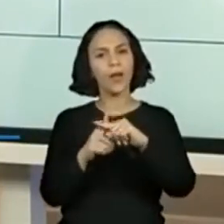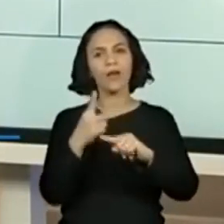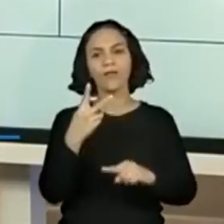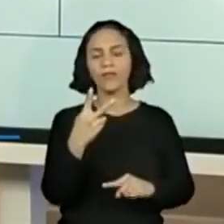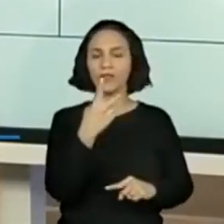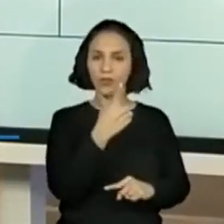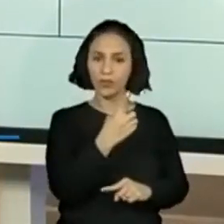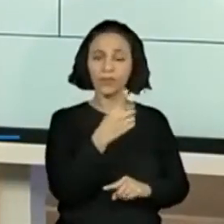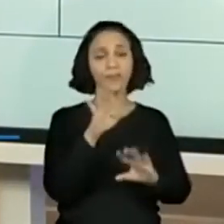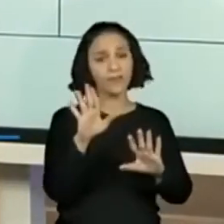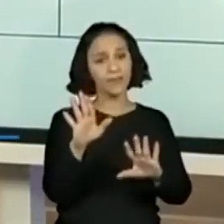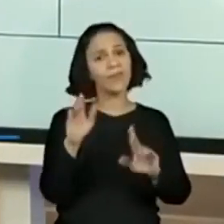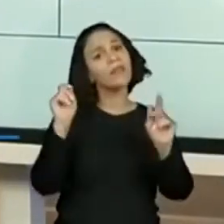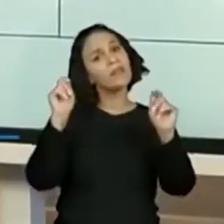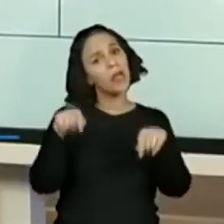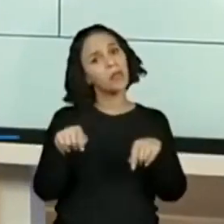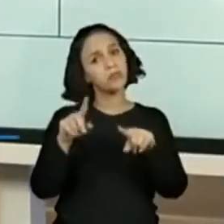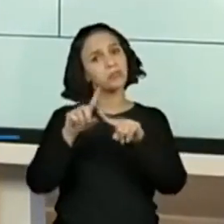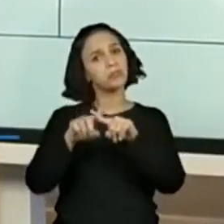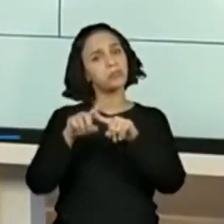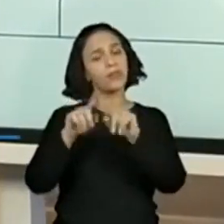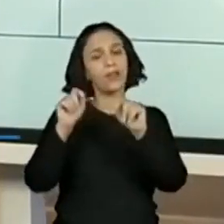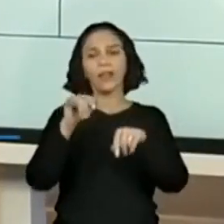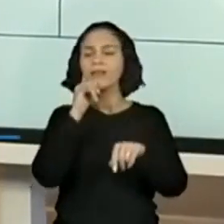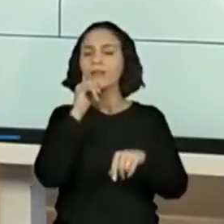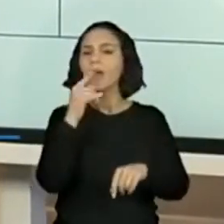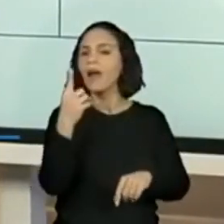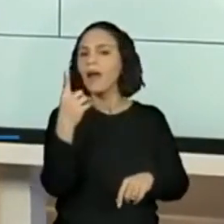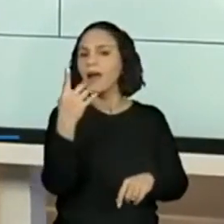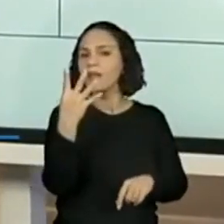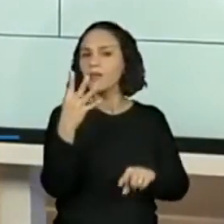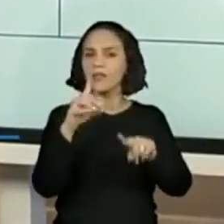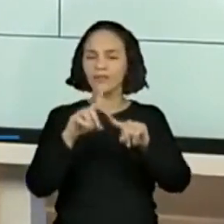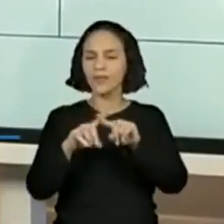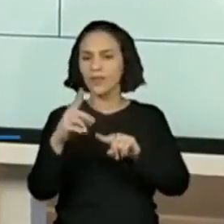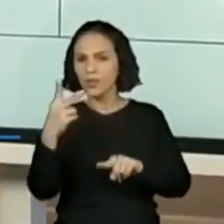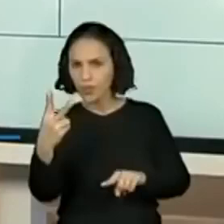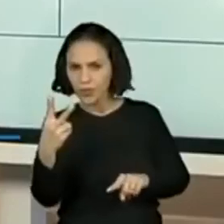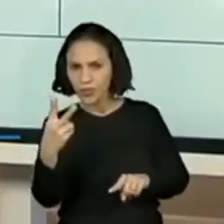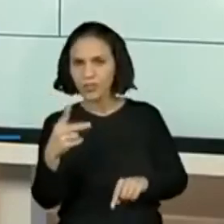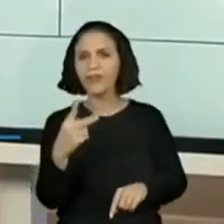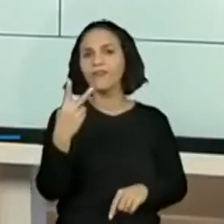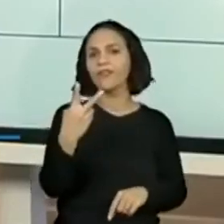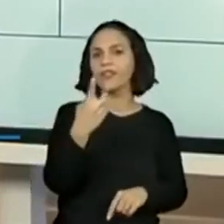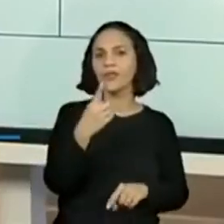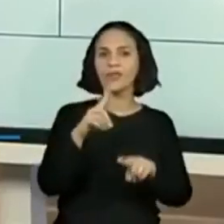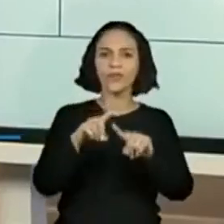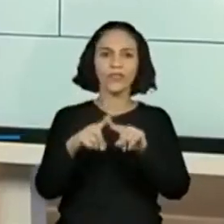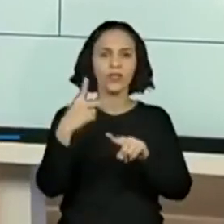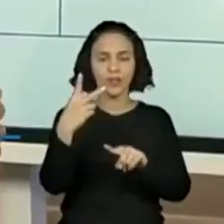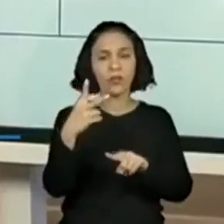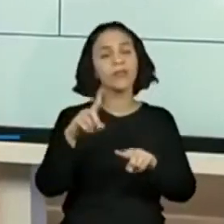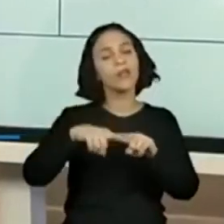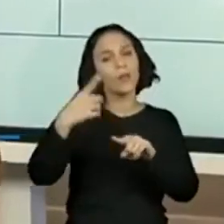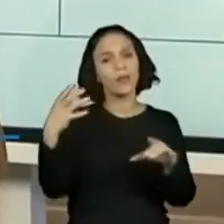multiplicação, certo? Posso fazer 14 vezes 2 e 21 vezes 2 e depois somar os resultados, não tem problema nenhum,